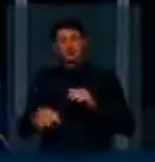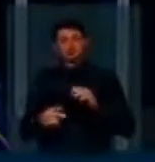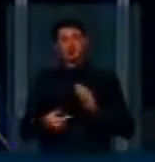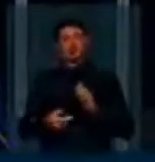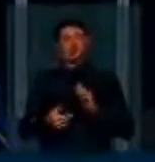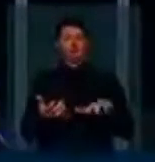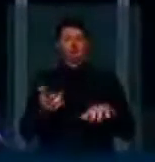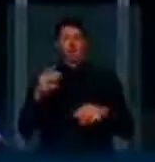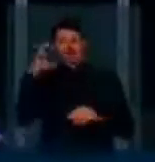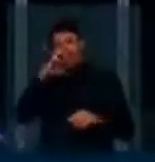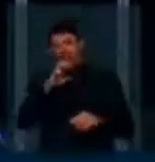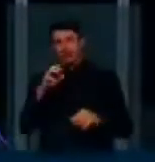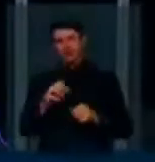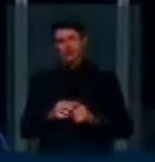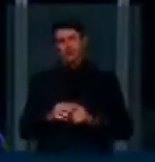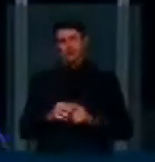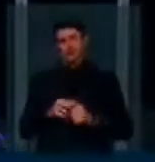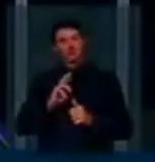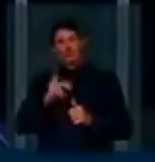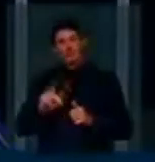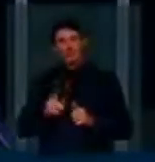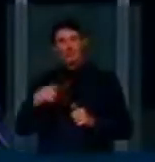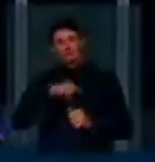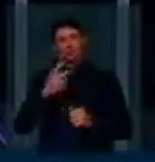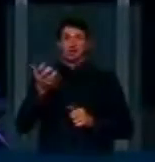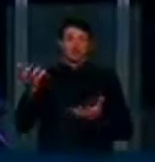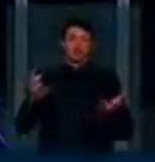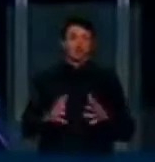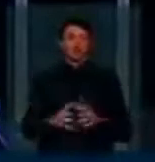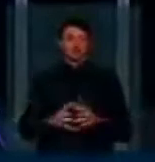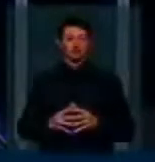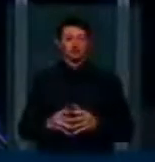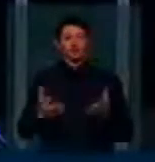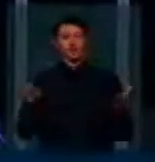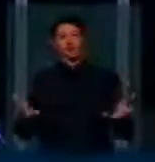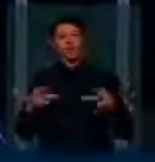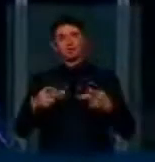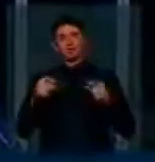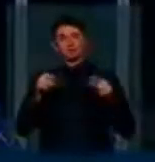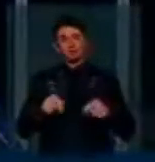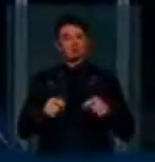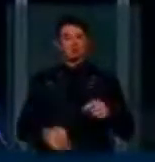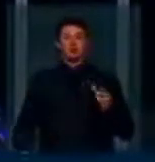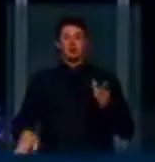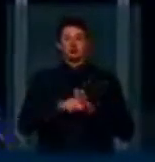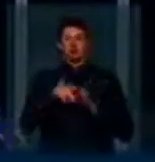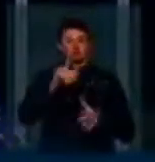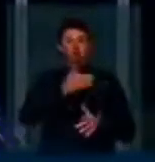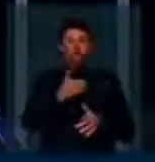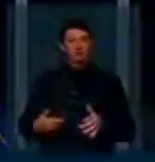tão ágil quanto todos nós gostaríamos. Portanto, esse projeto que sequer veio do governo,